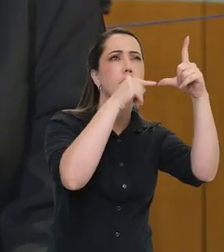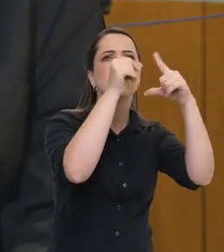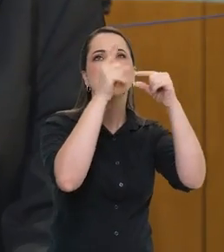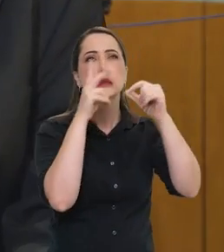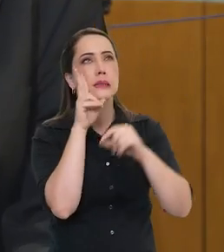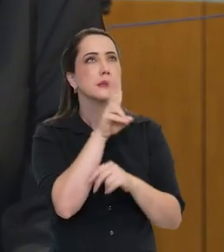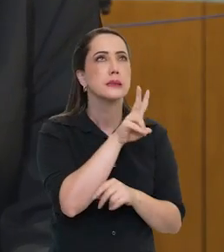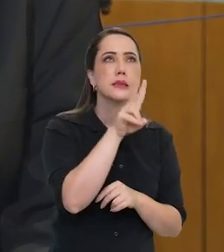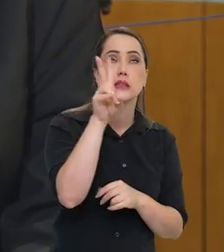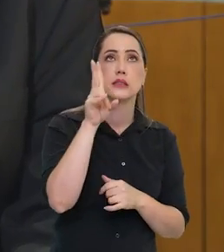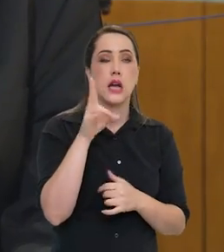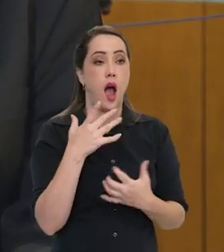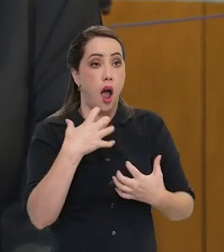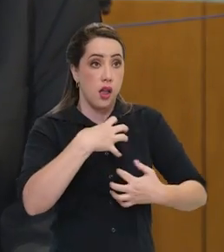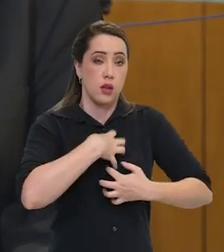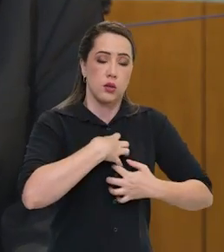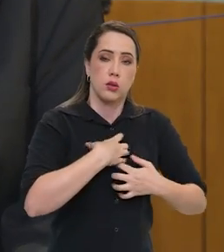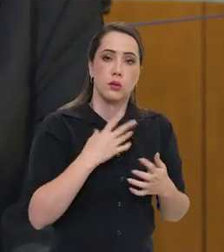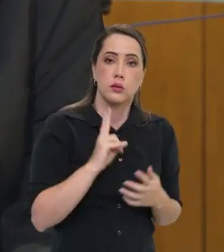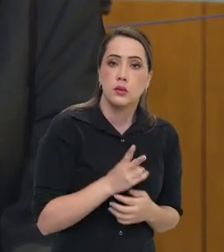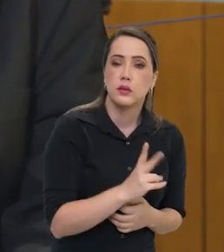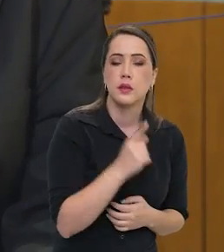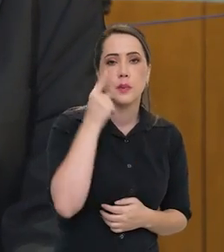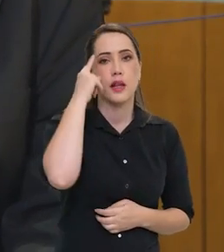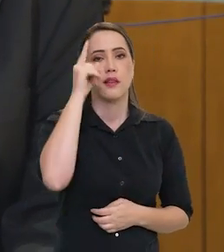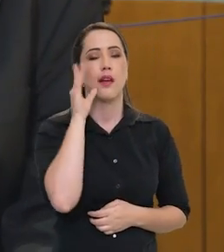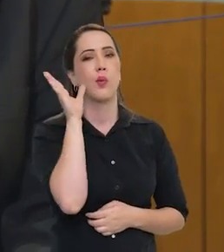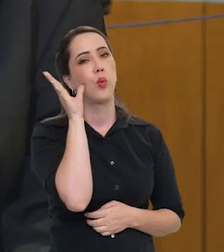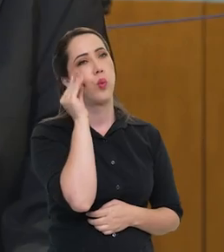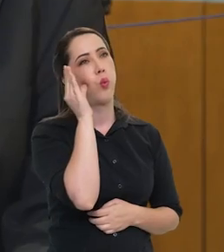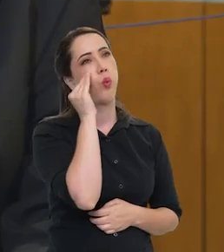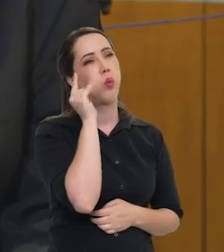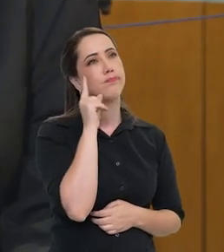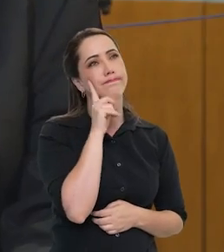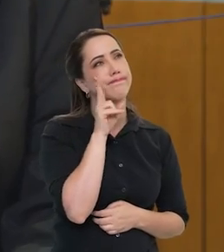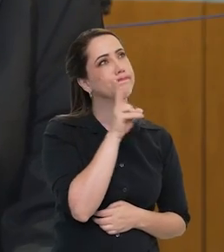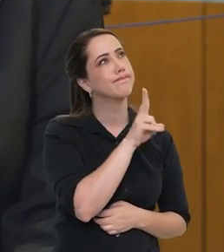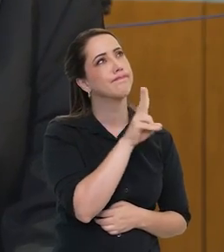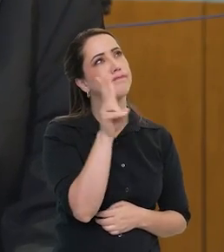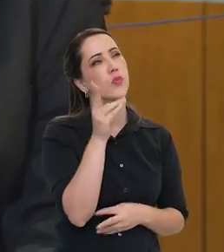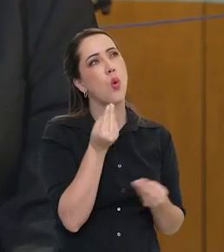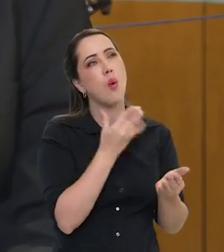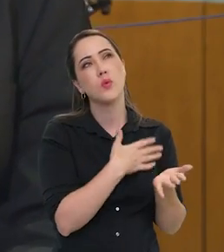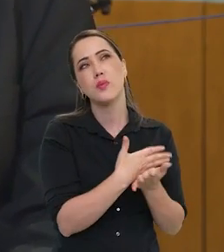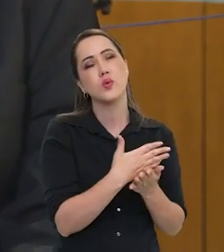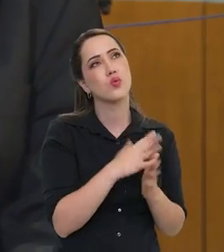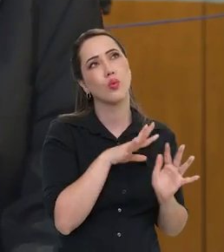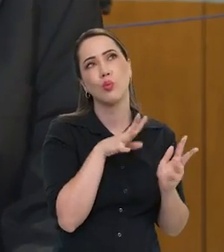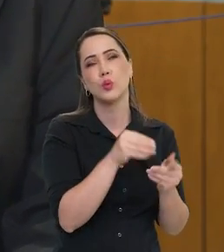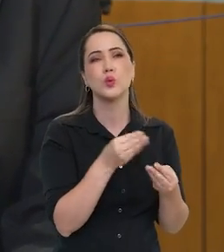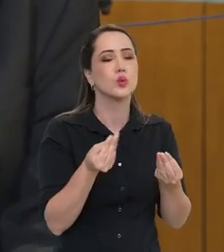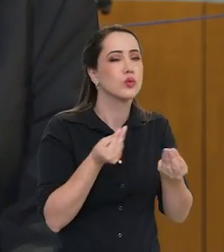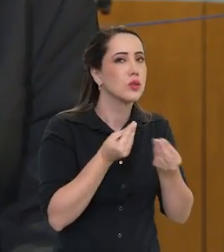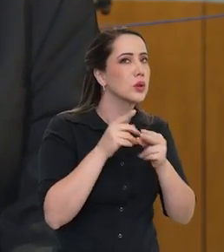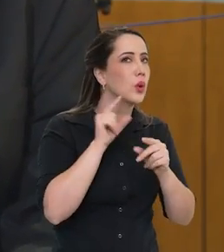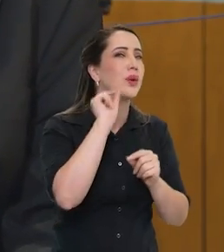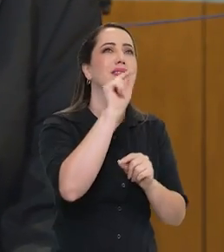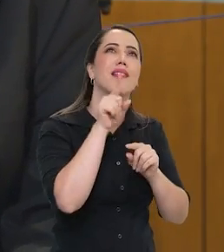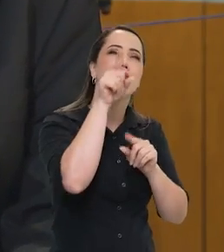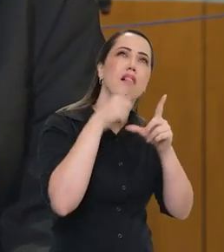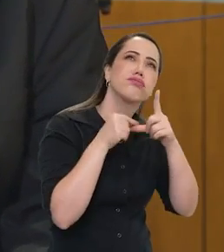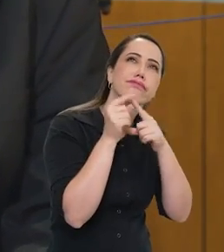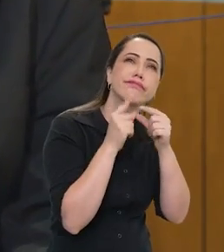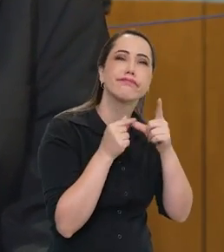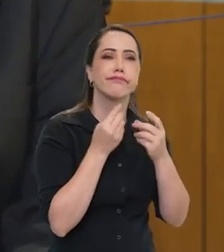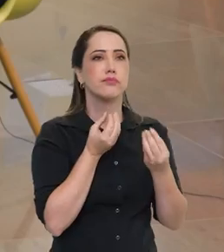Uma das coisas que sempre me tocou é essa ideia de a curiosidade sobre de onde viemos, o que tem lá em cima,